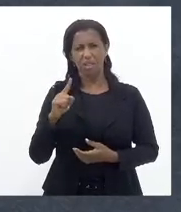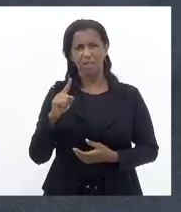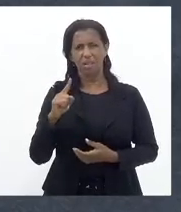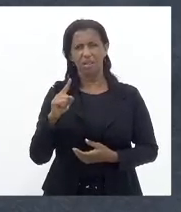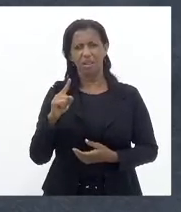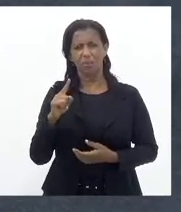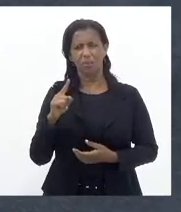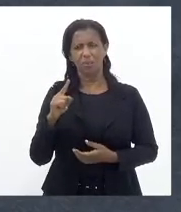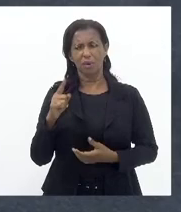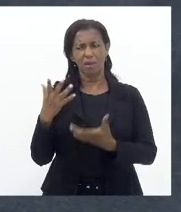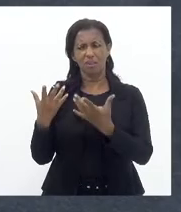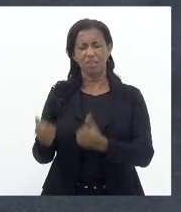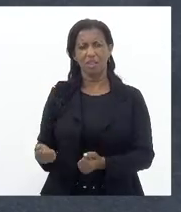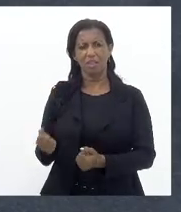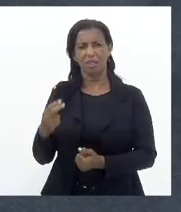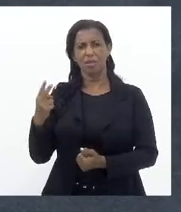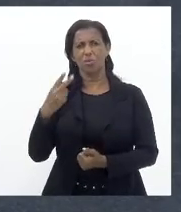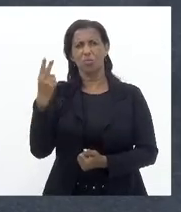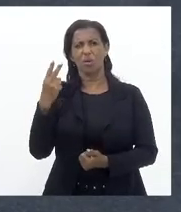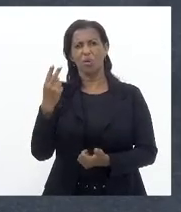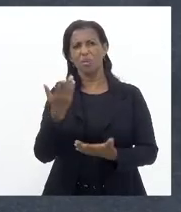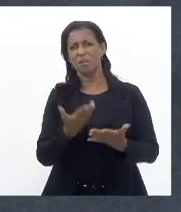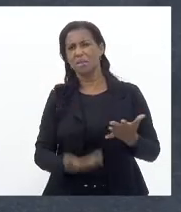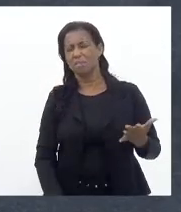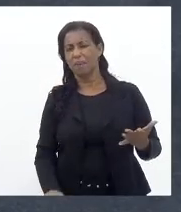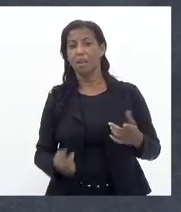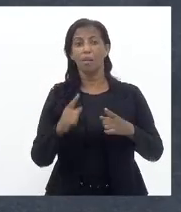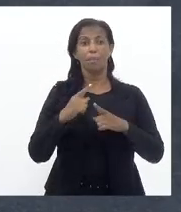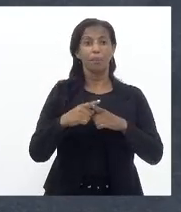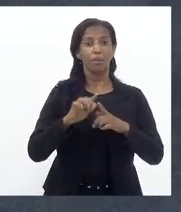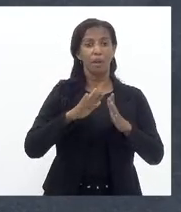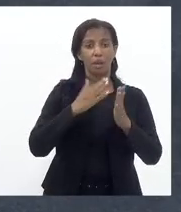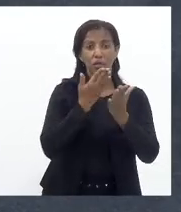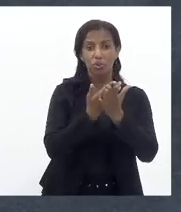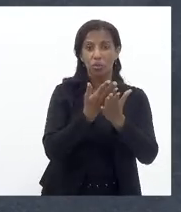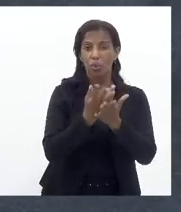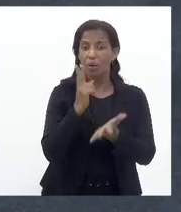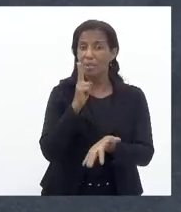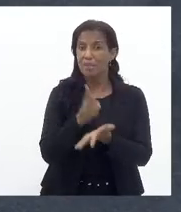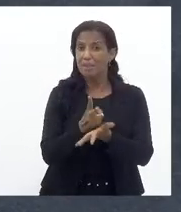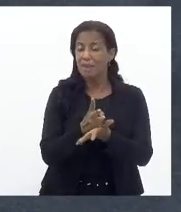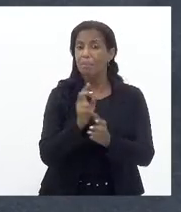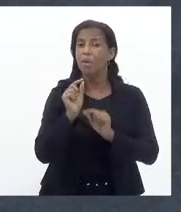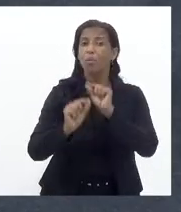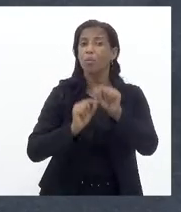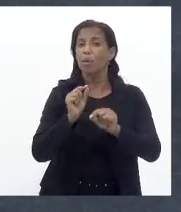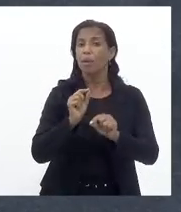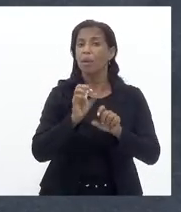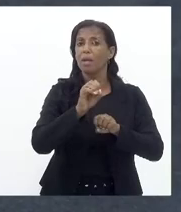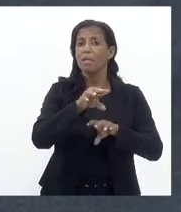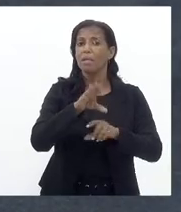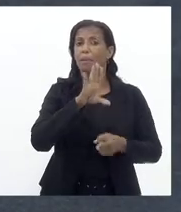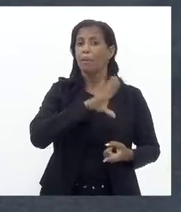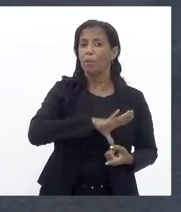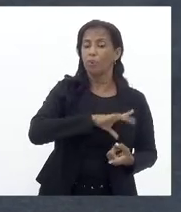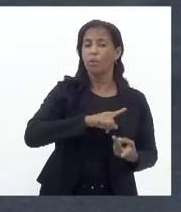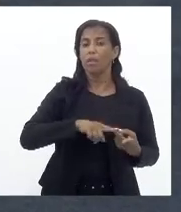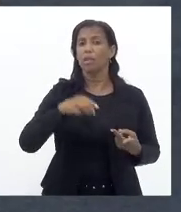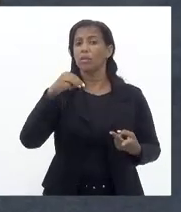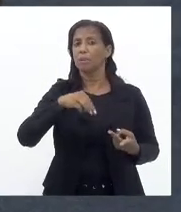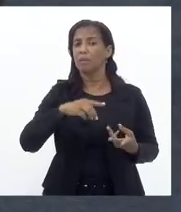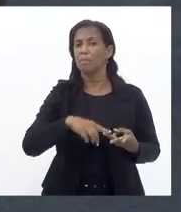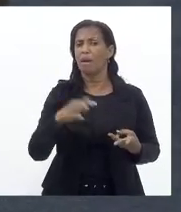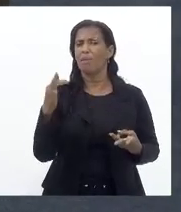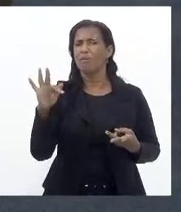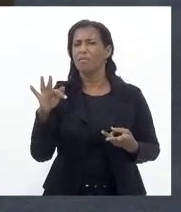inverter Na verdade A escola Sempre foi feita Para ensinar Português Matemática Ciência Física